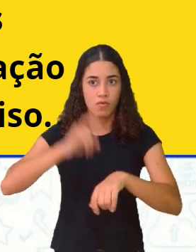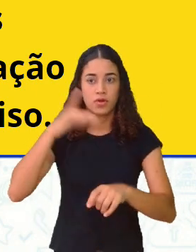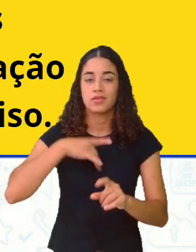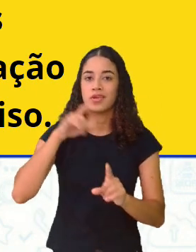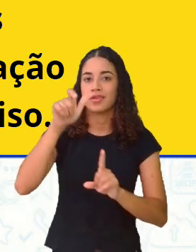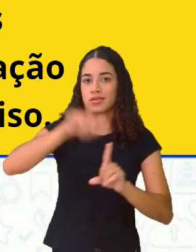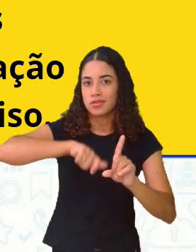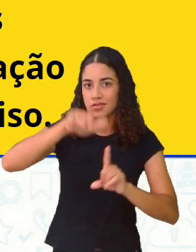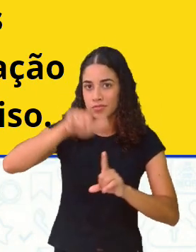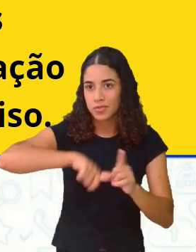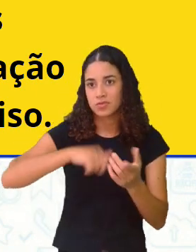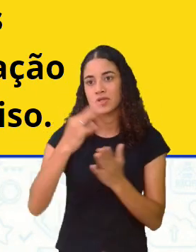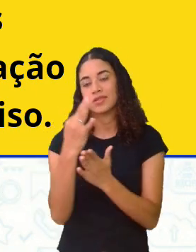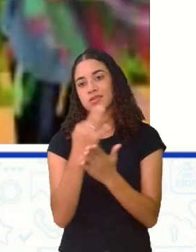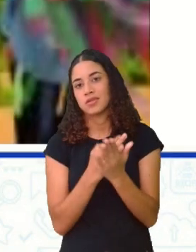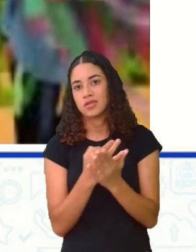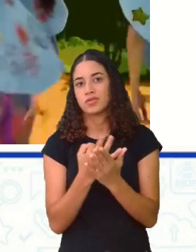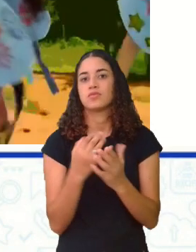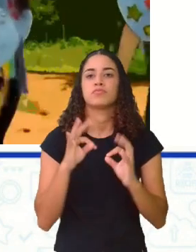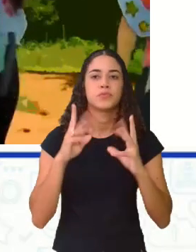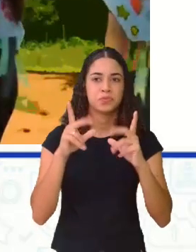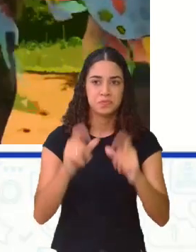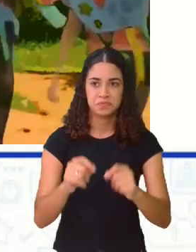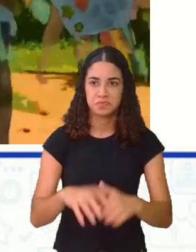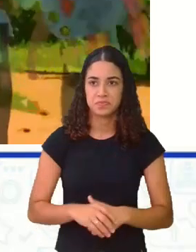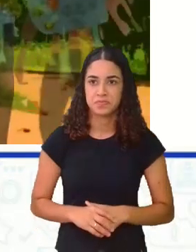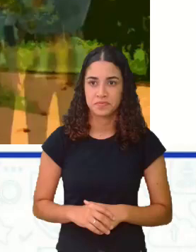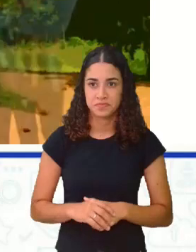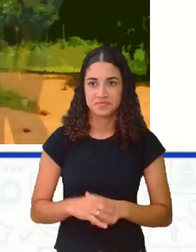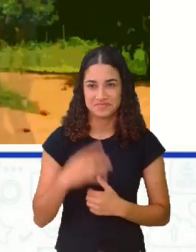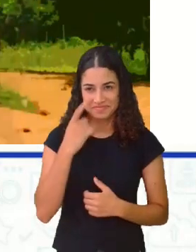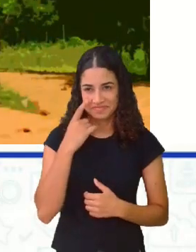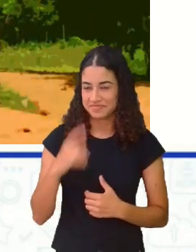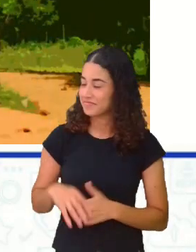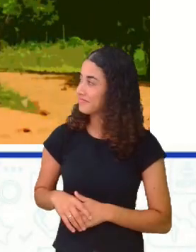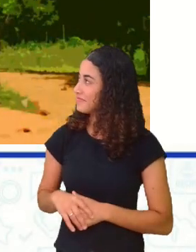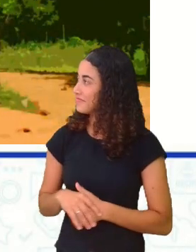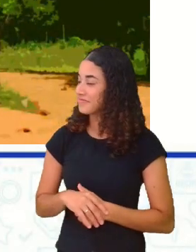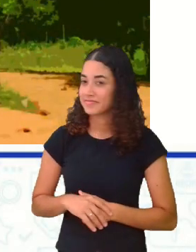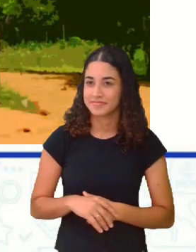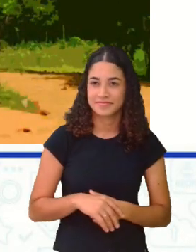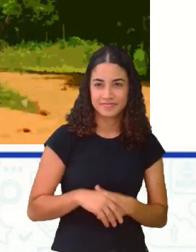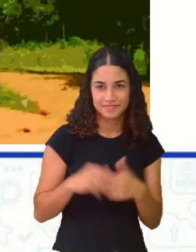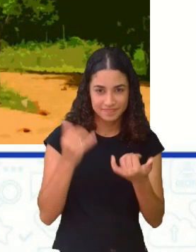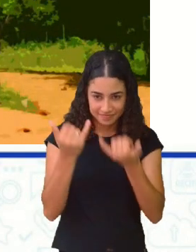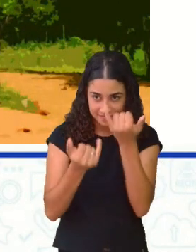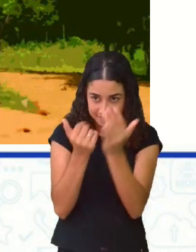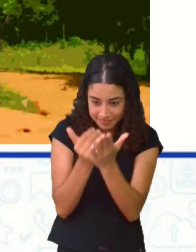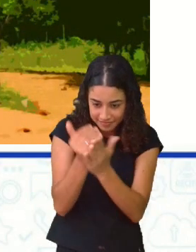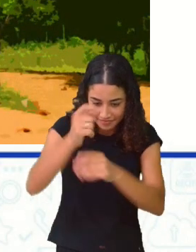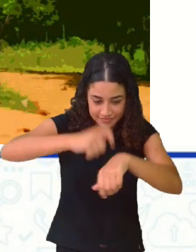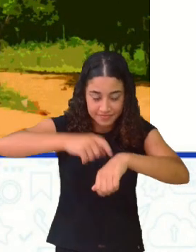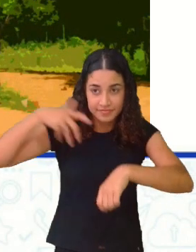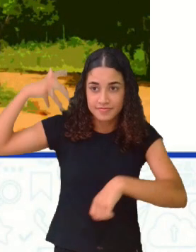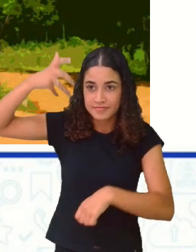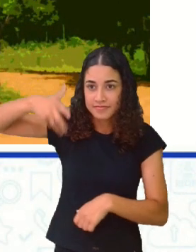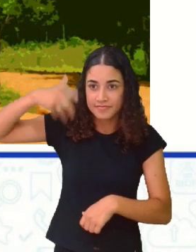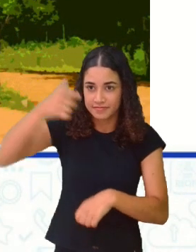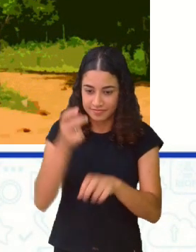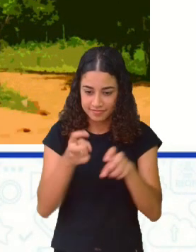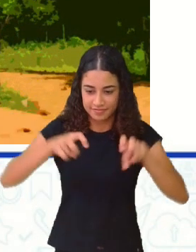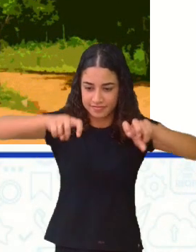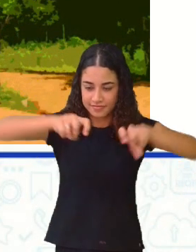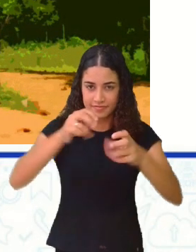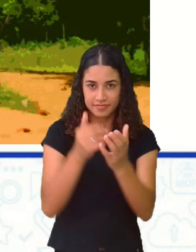Então, é um folguedo bem rico. A brincadeira começa quando os músicos sentam num banco